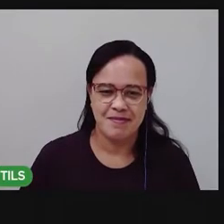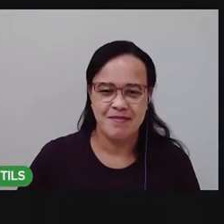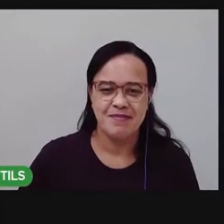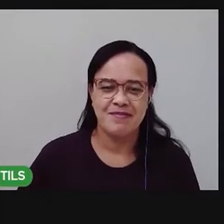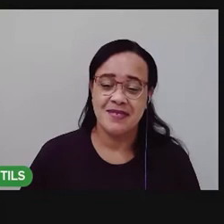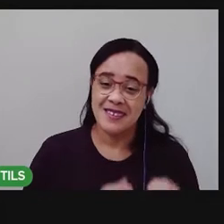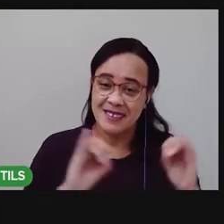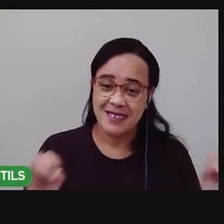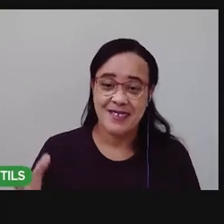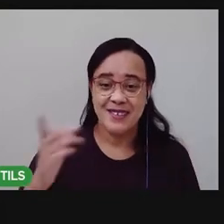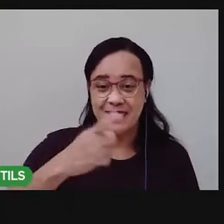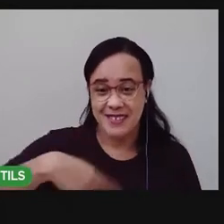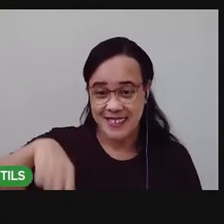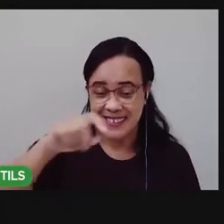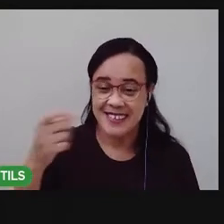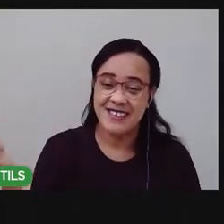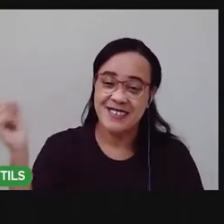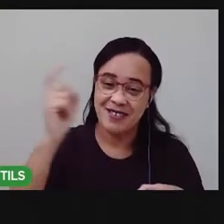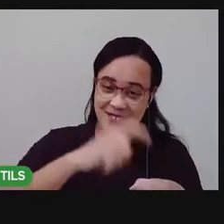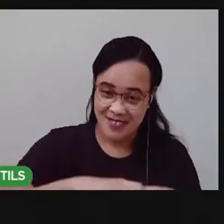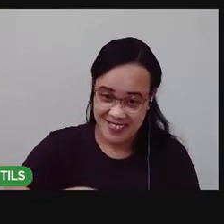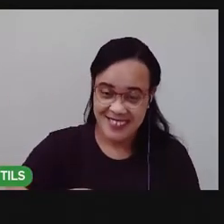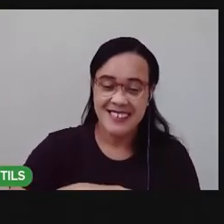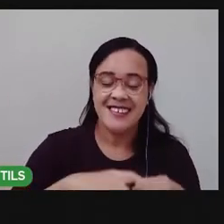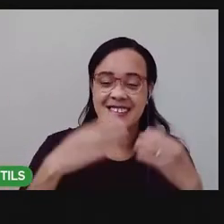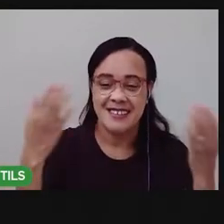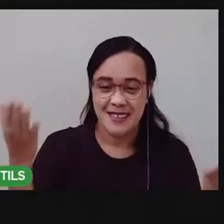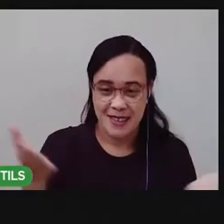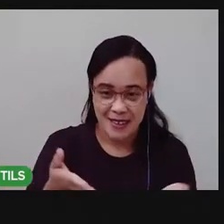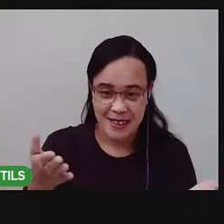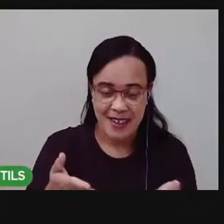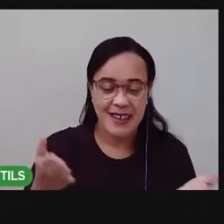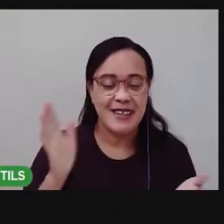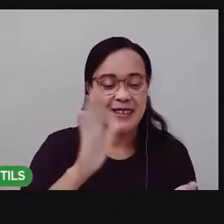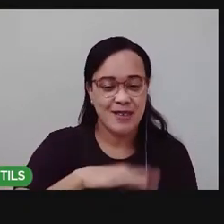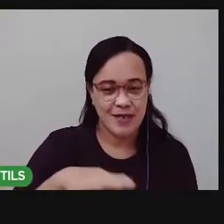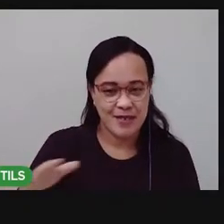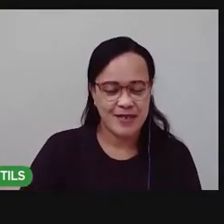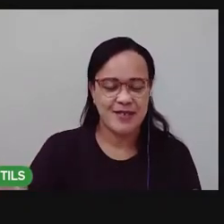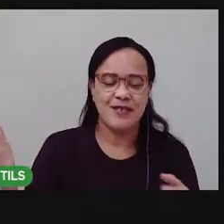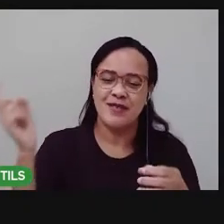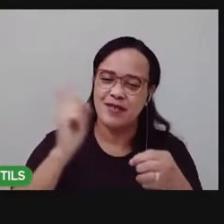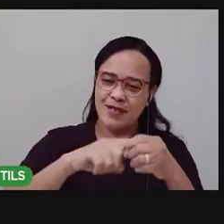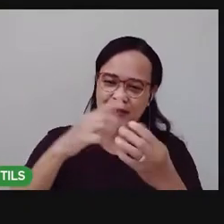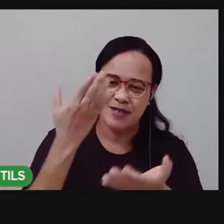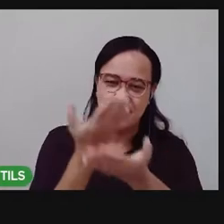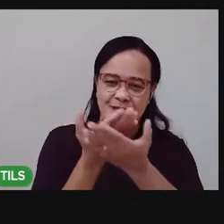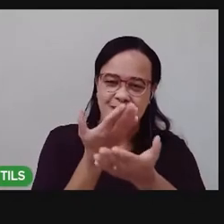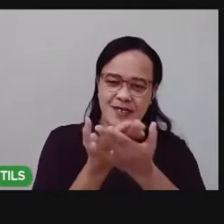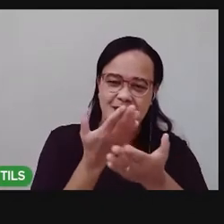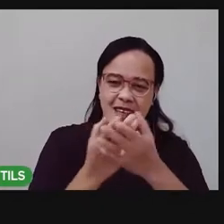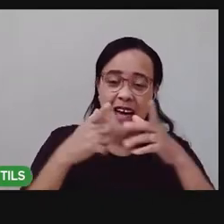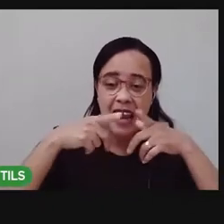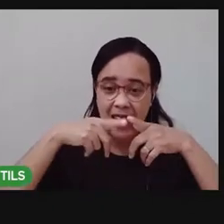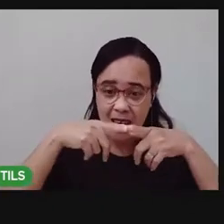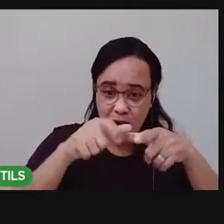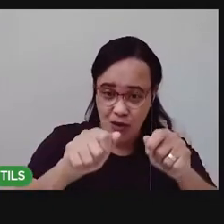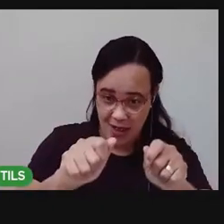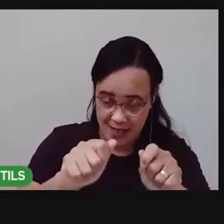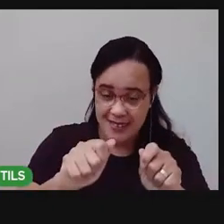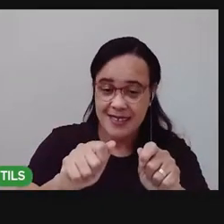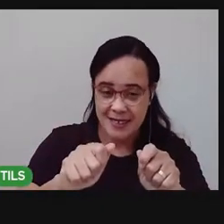Estamos de volta! Agora, crianças, voltamos com a aula de linguagem.